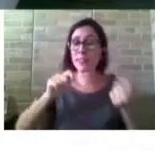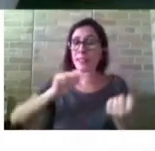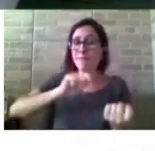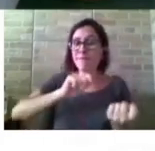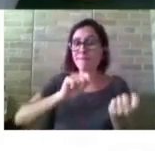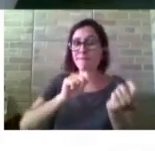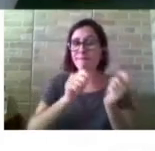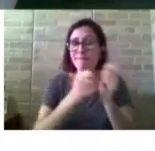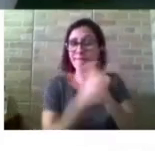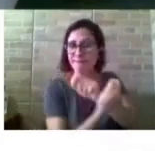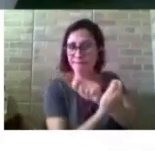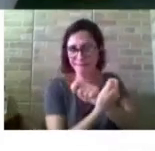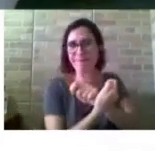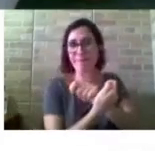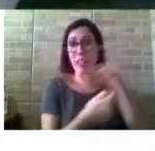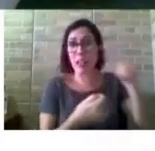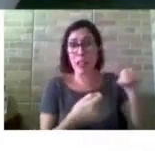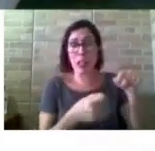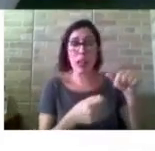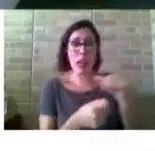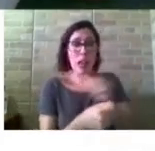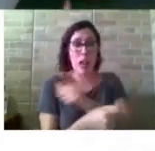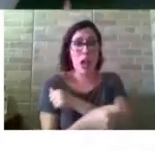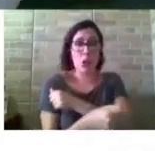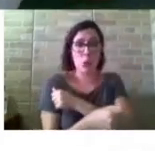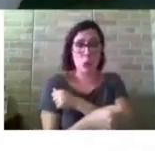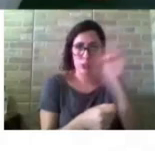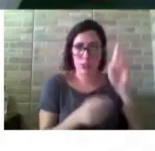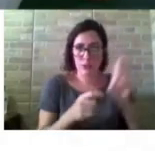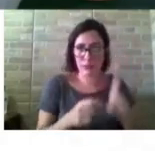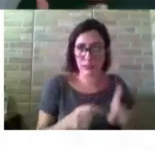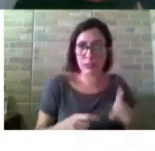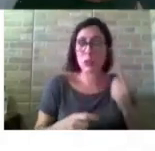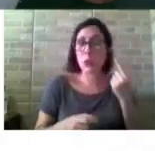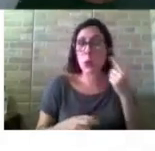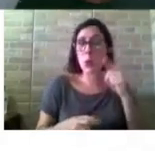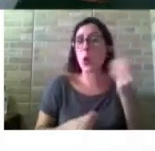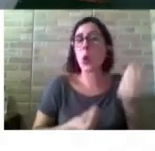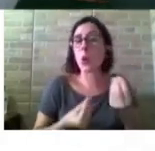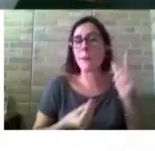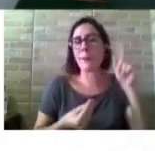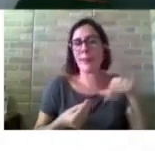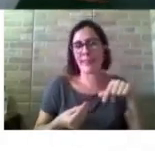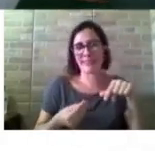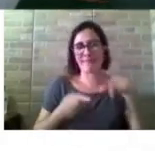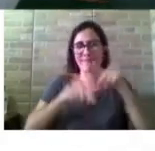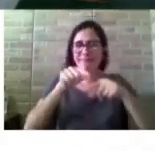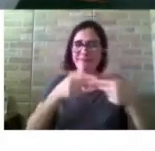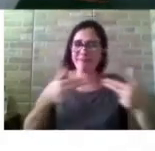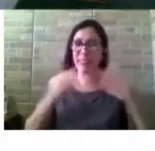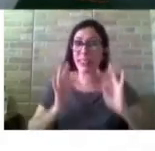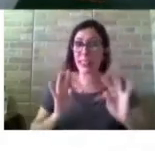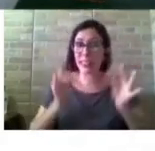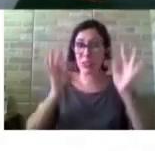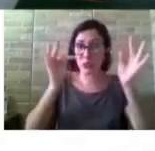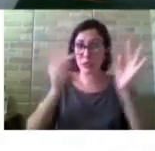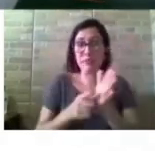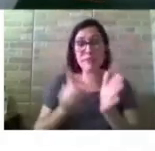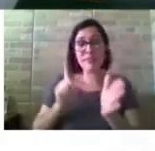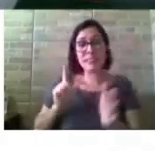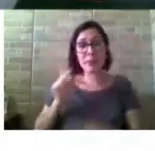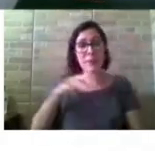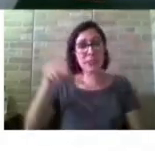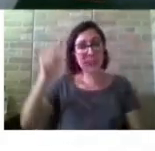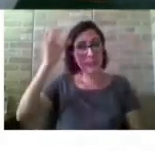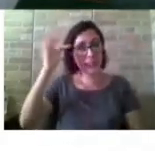aluno, para que o aluno, por meio de recursos tecnológicos, e a professora Fernanda aqui apresentou muito bem,